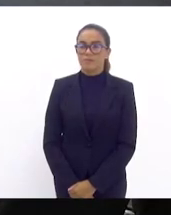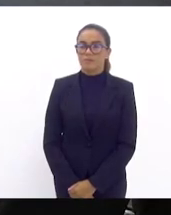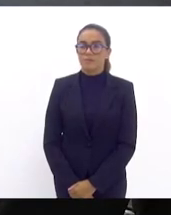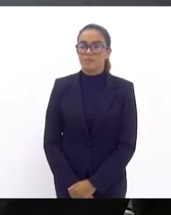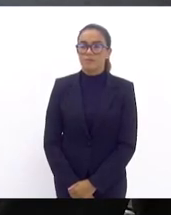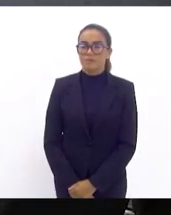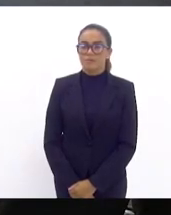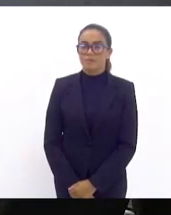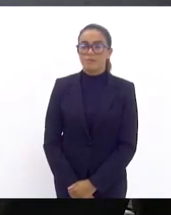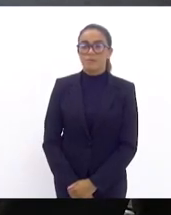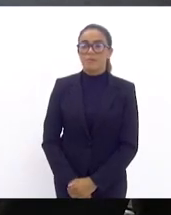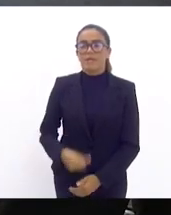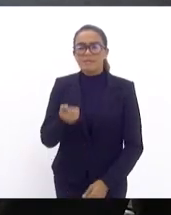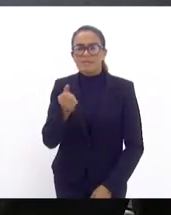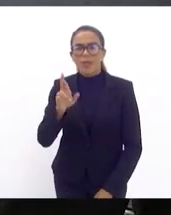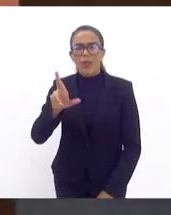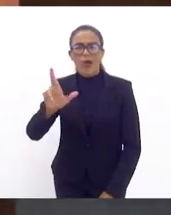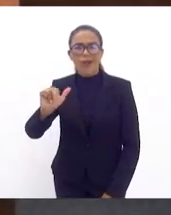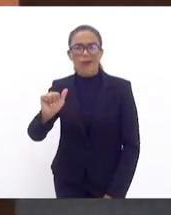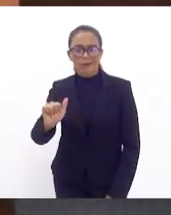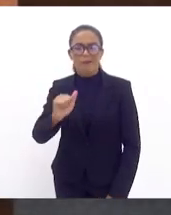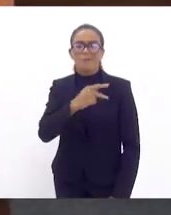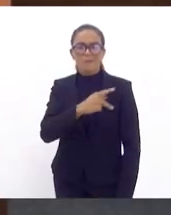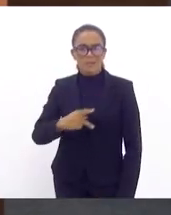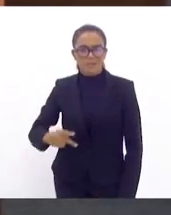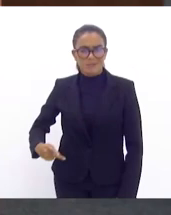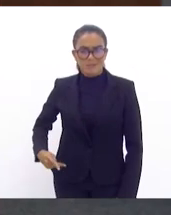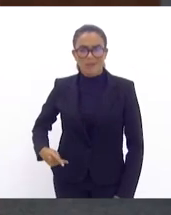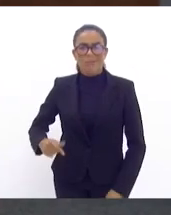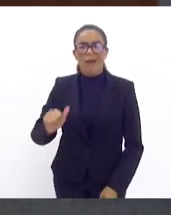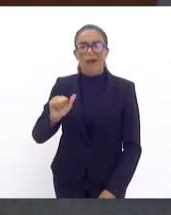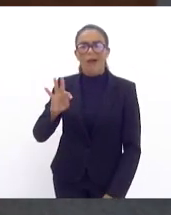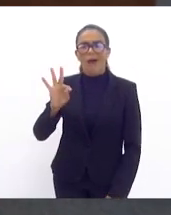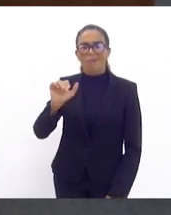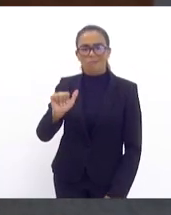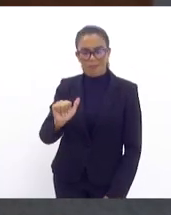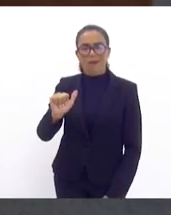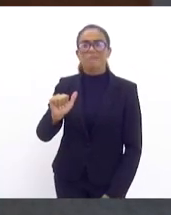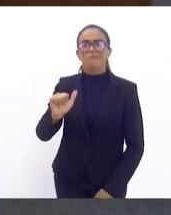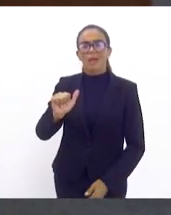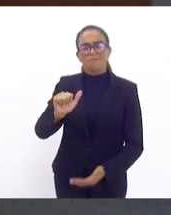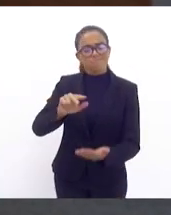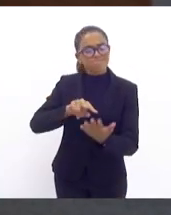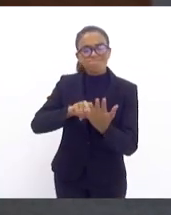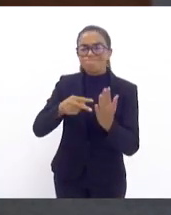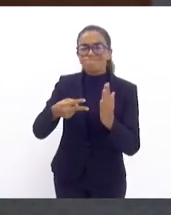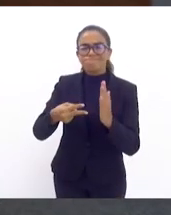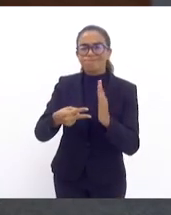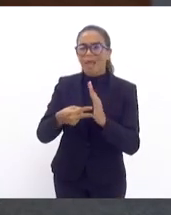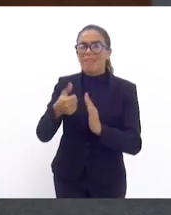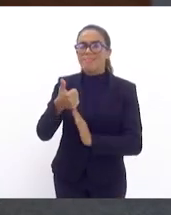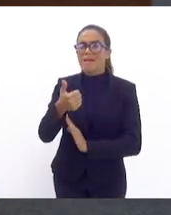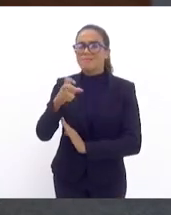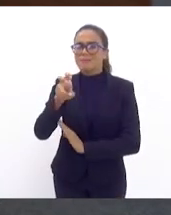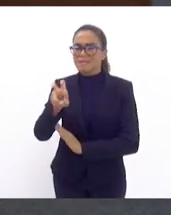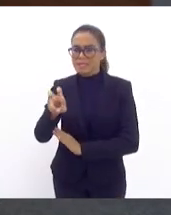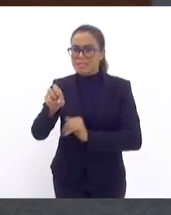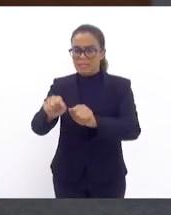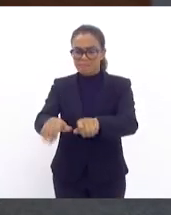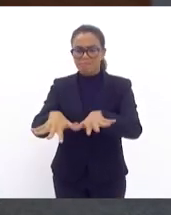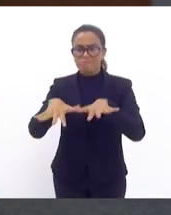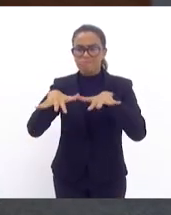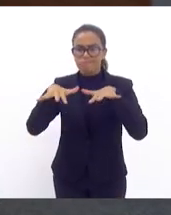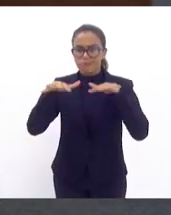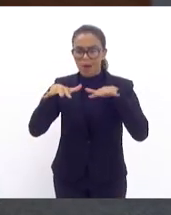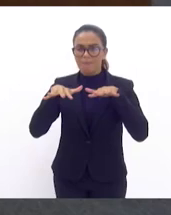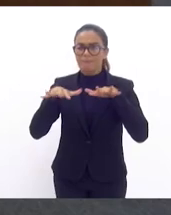Senhora Presidente, a ata reflete com exatidão o ocorrido na 15ª sessão ordinária,